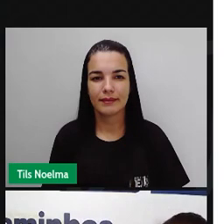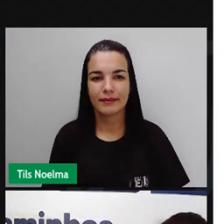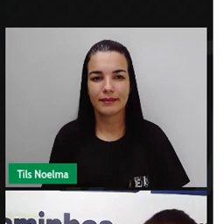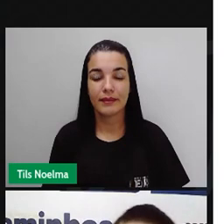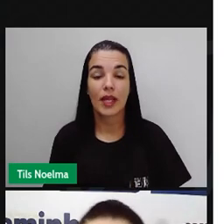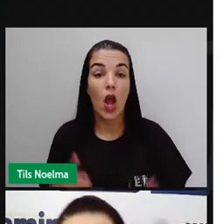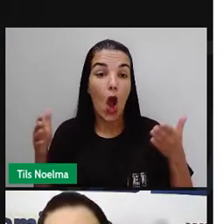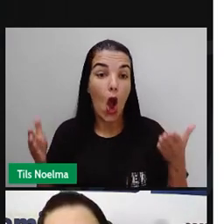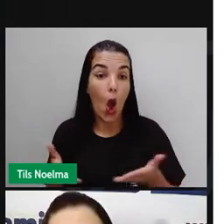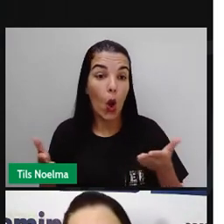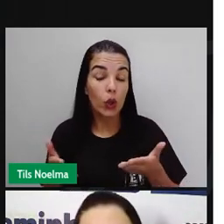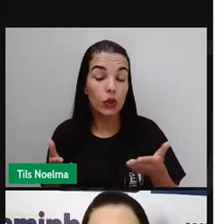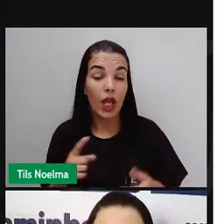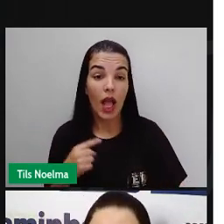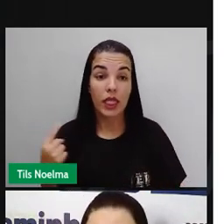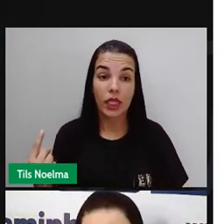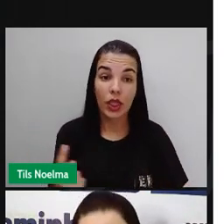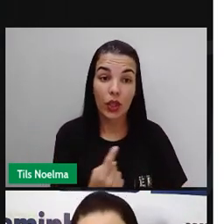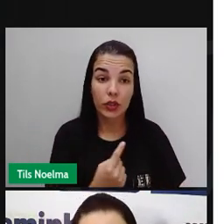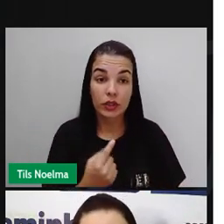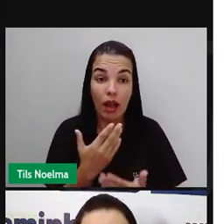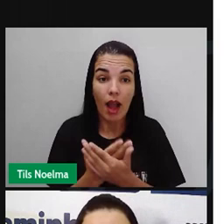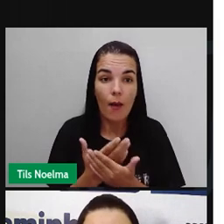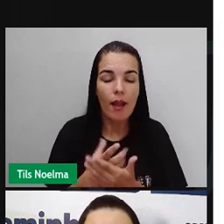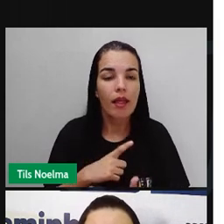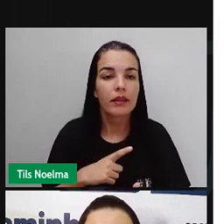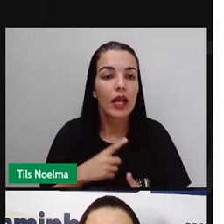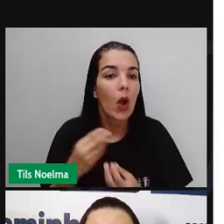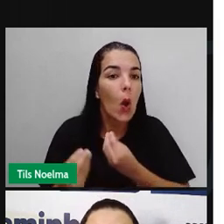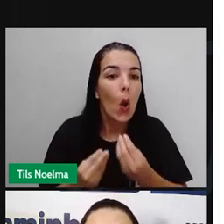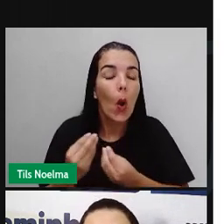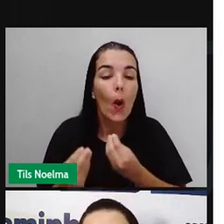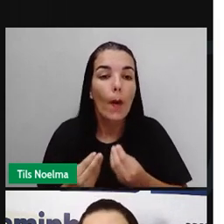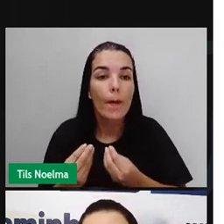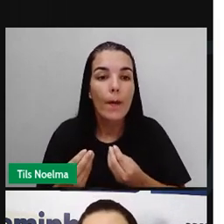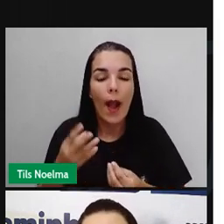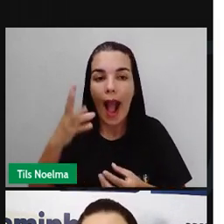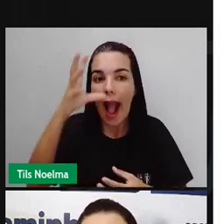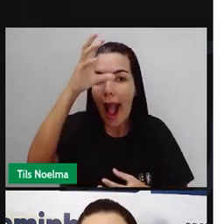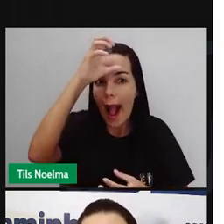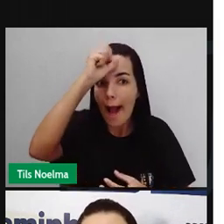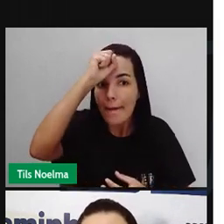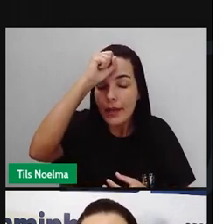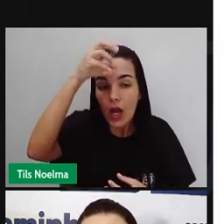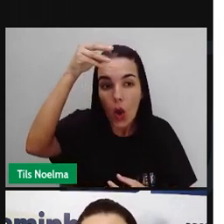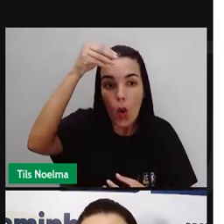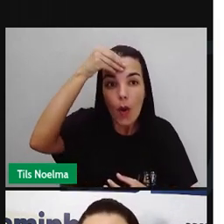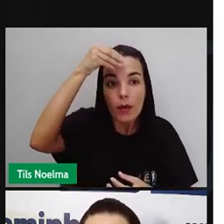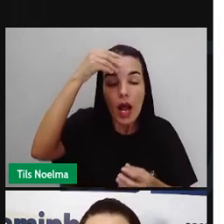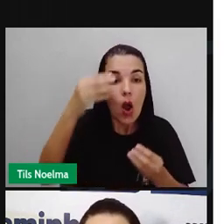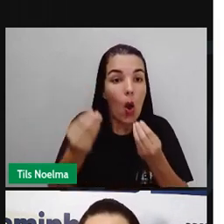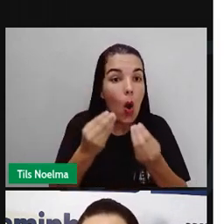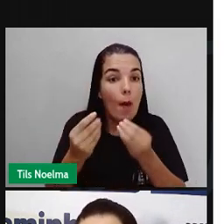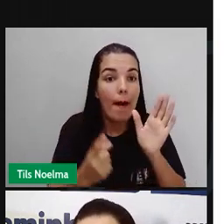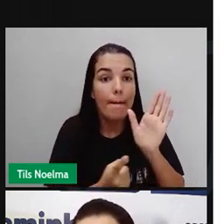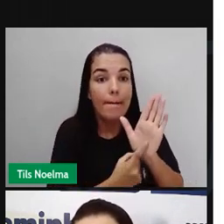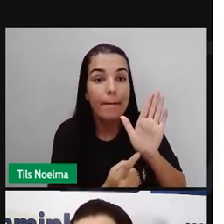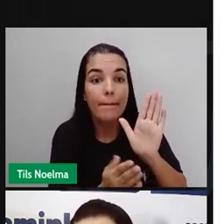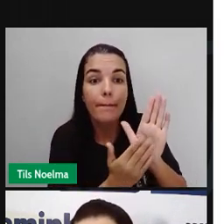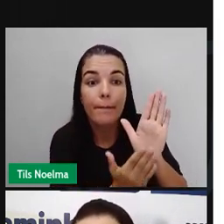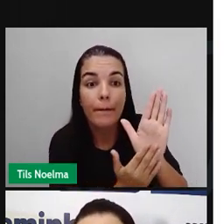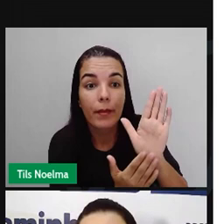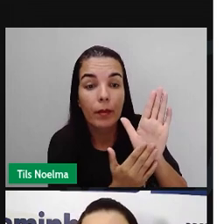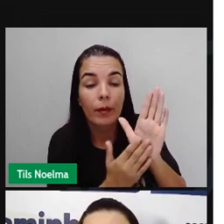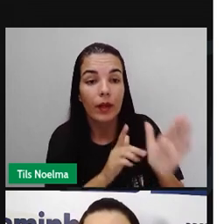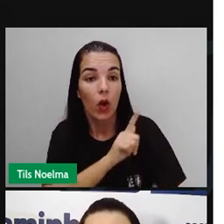Hoje nossa aula tem como objetivo compreender como as propagandas do governo incentivaram o processo migratório